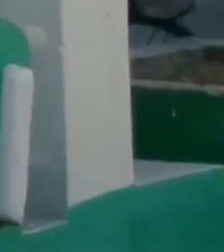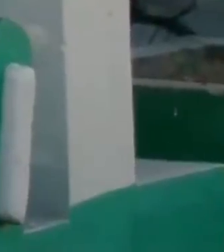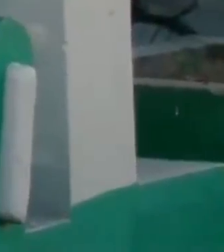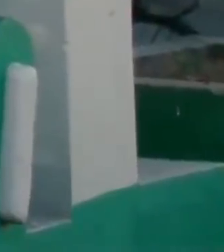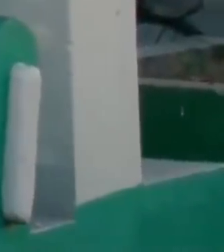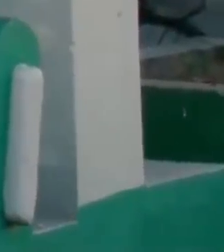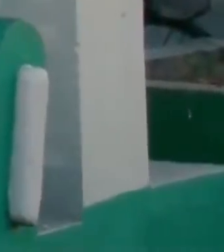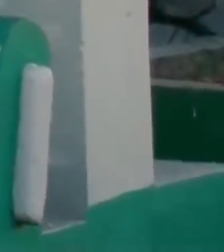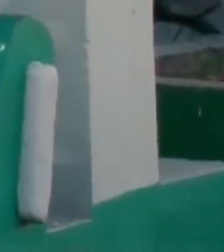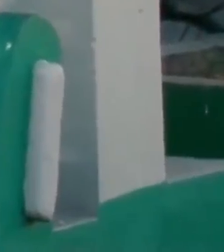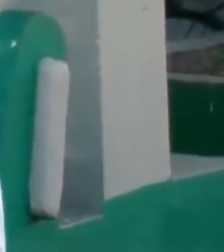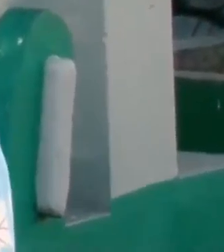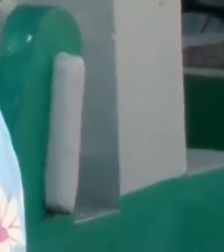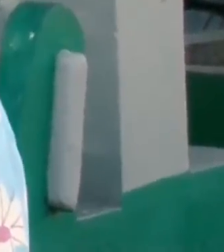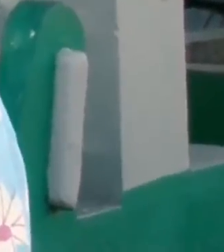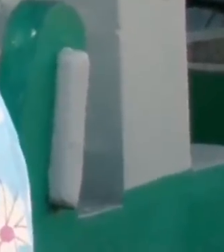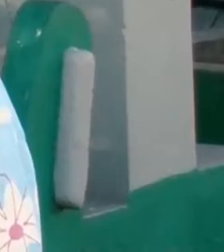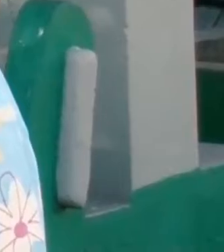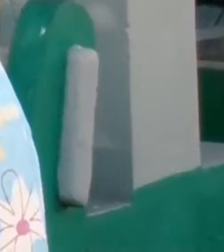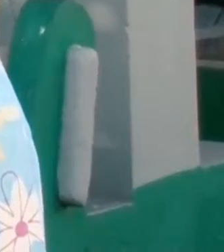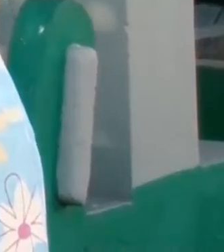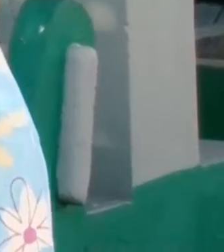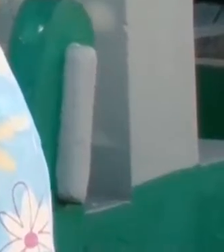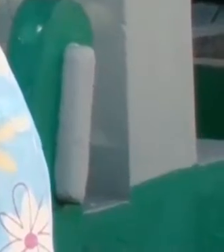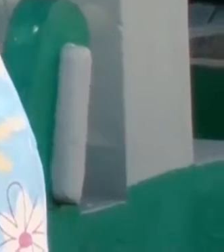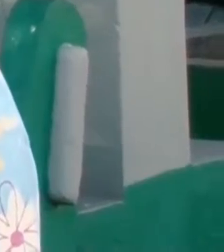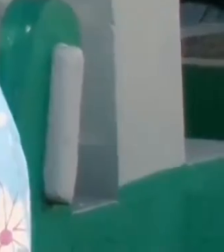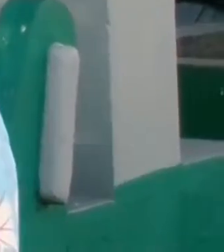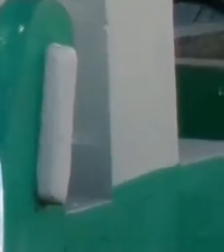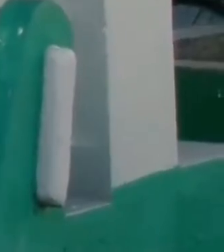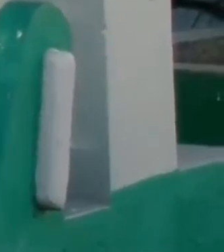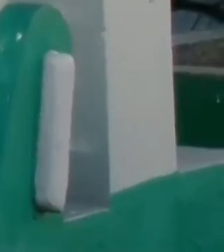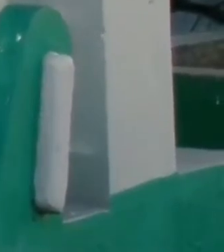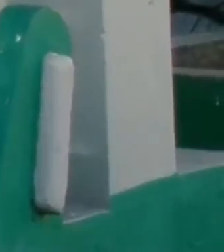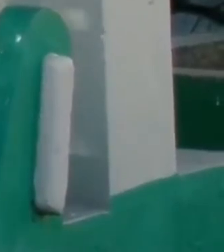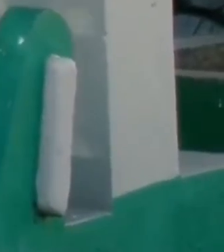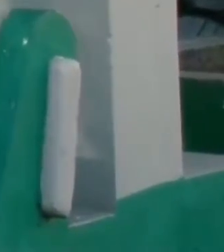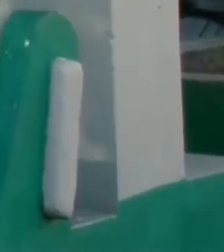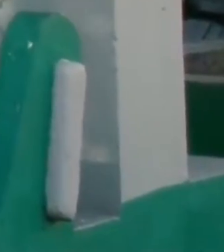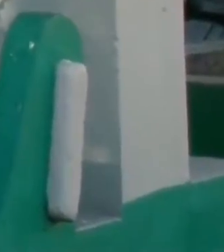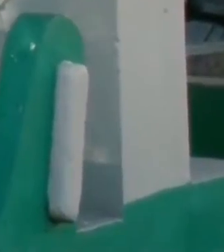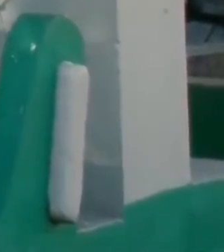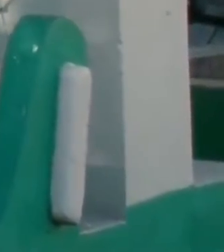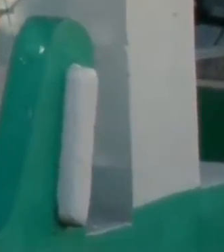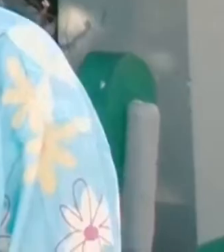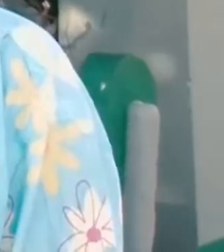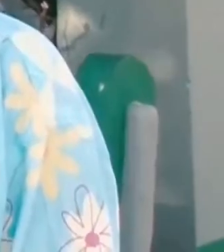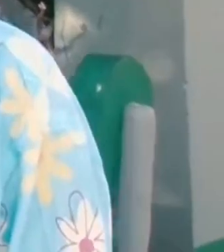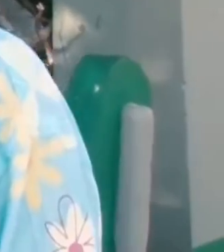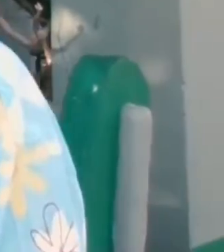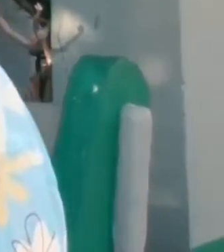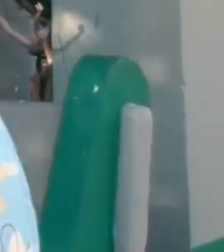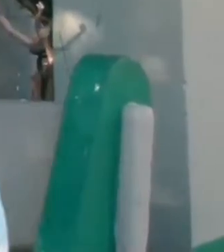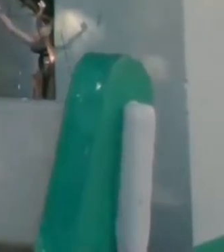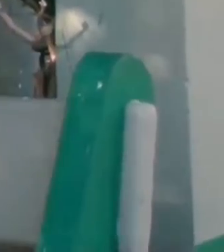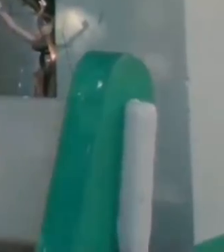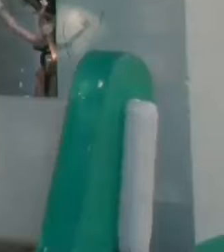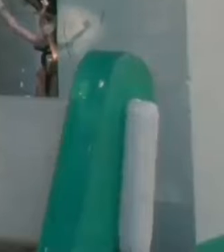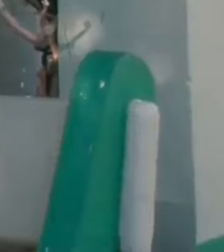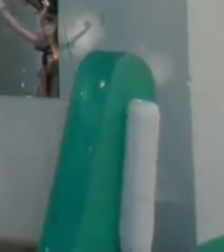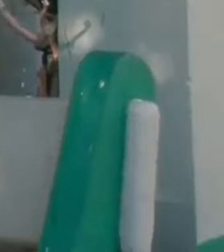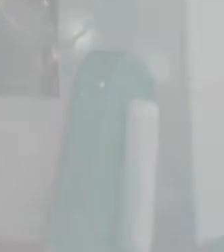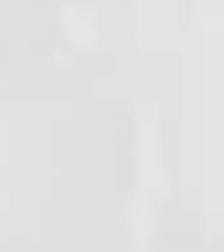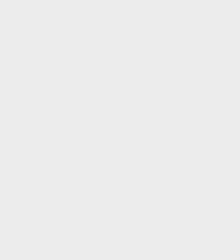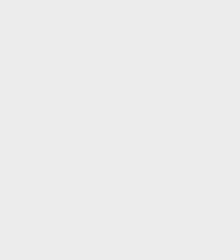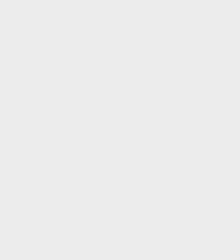Mangabeira foi fundado para homenagear o dia 8 de março, o Dia Internacional da Mulher. Eu tenho honra de